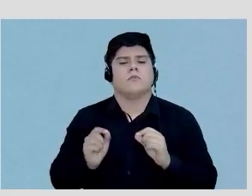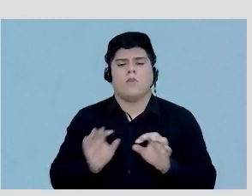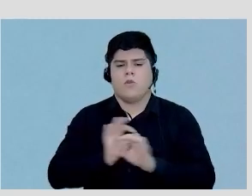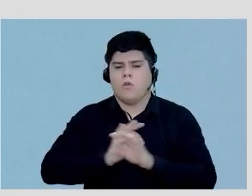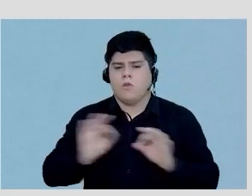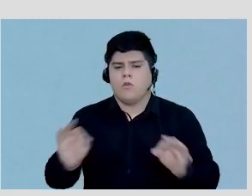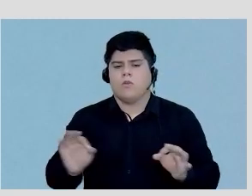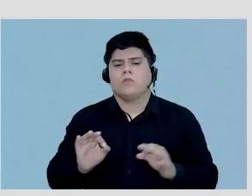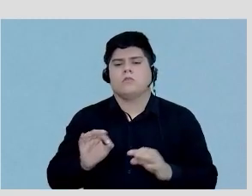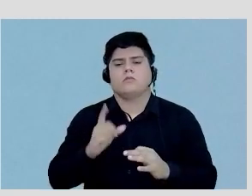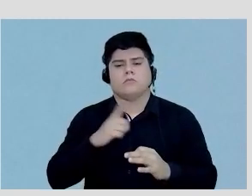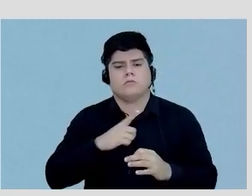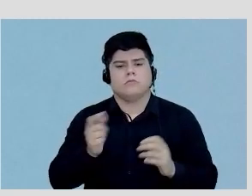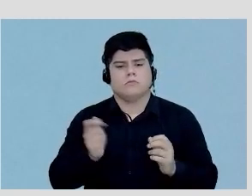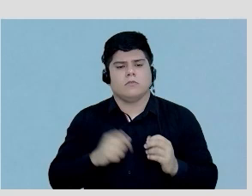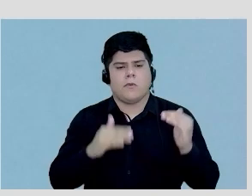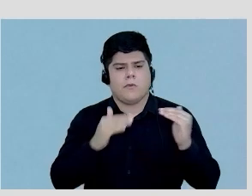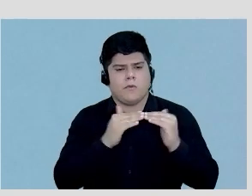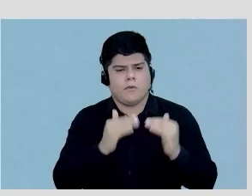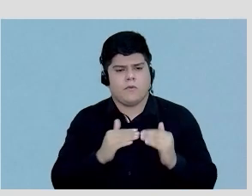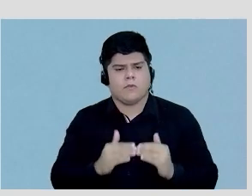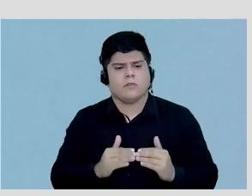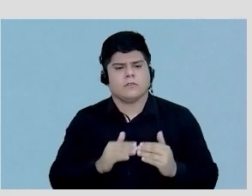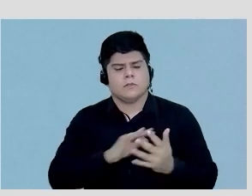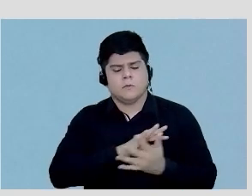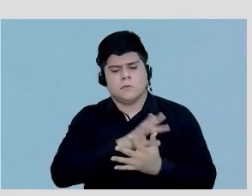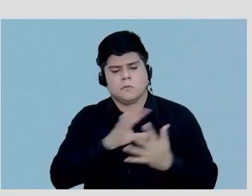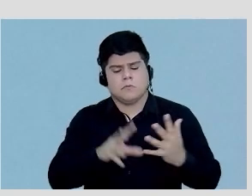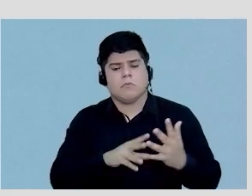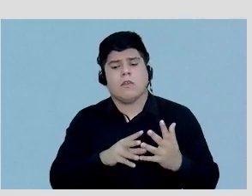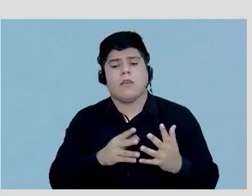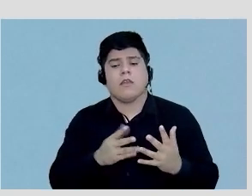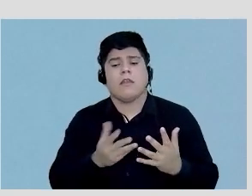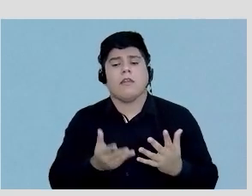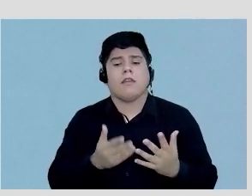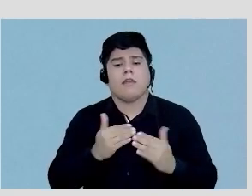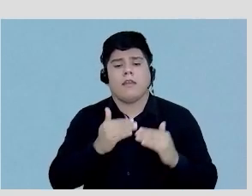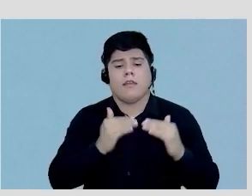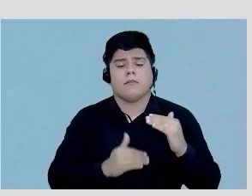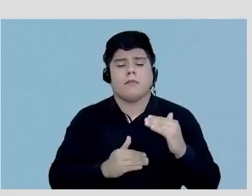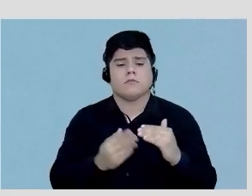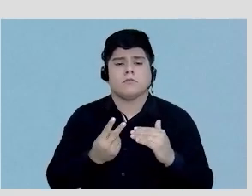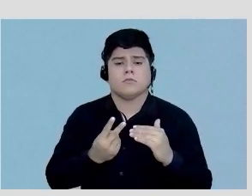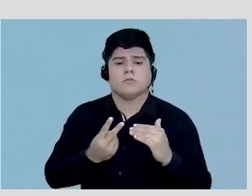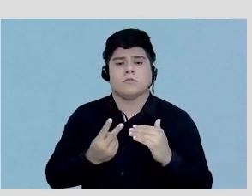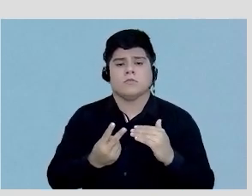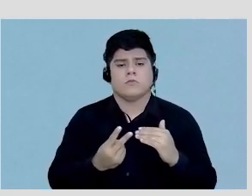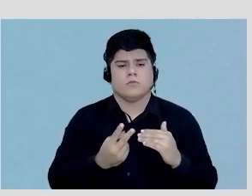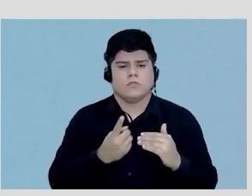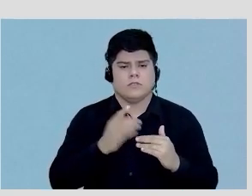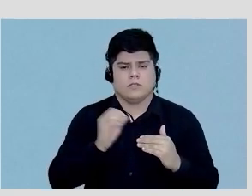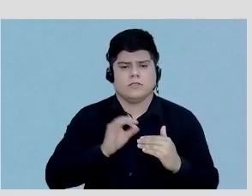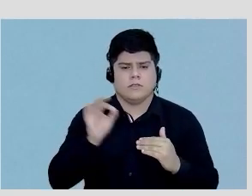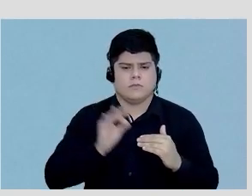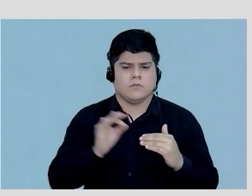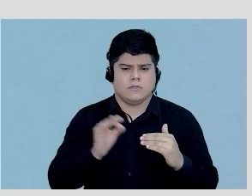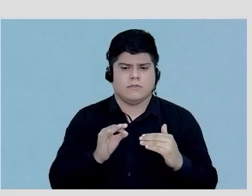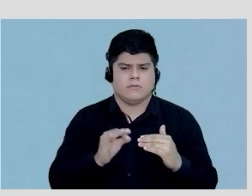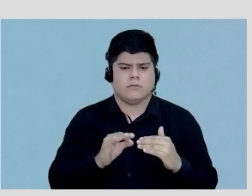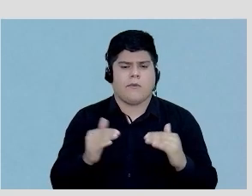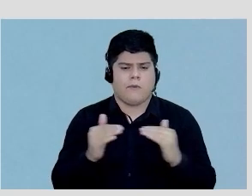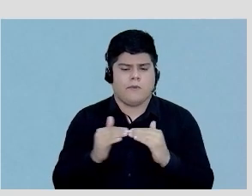reprodutibilidade, uma concordância global em dizer que a reserva é abaixo de 2, de 100%, a